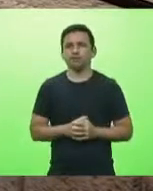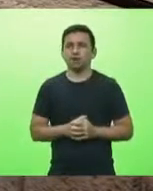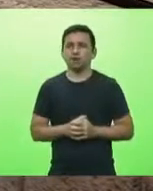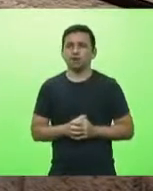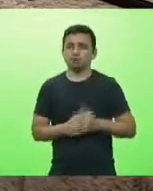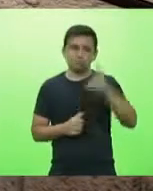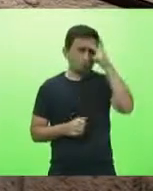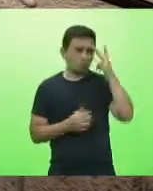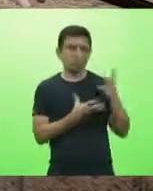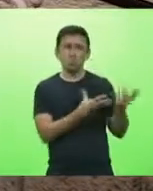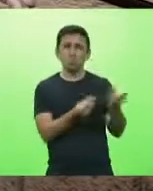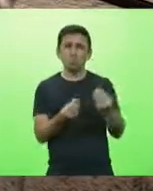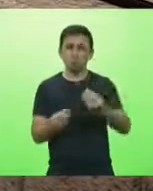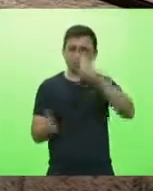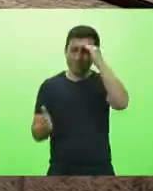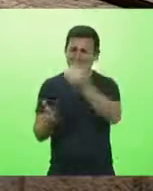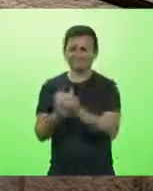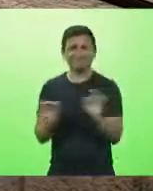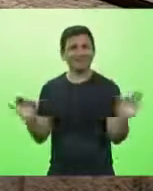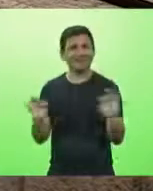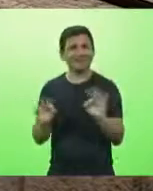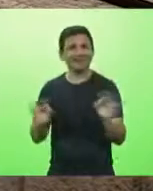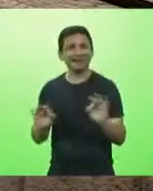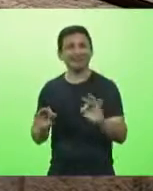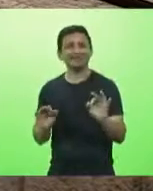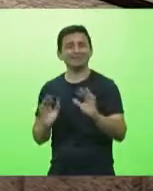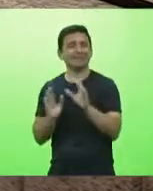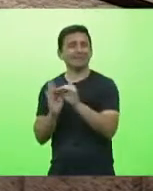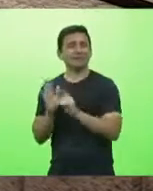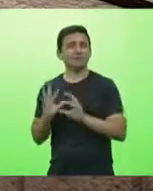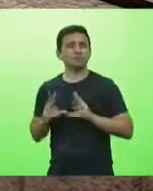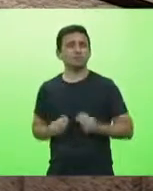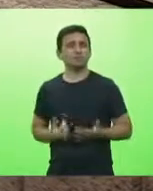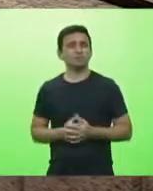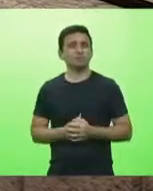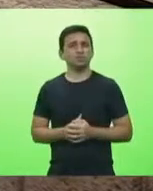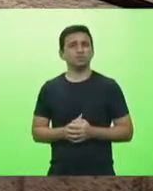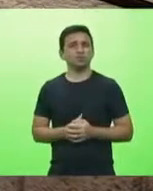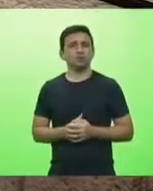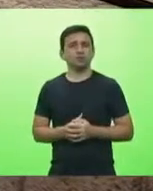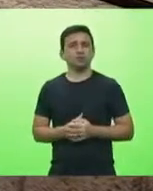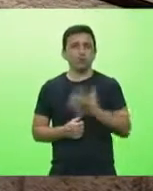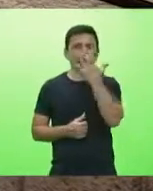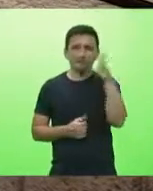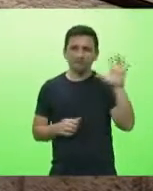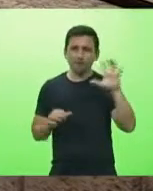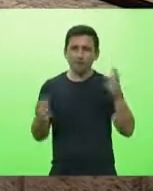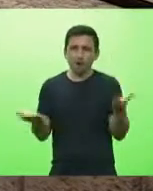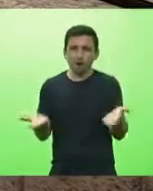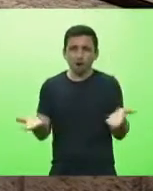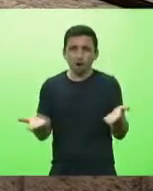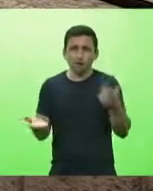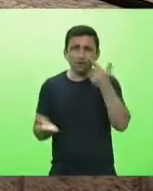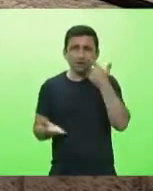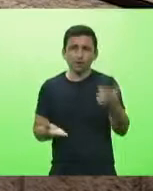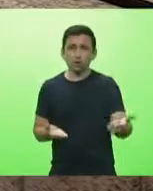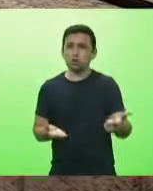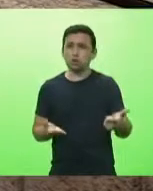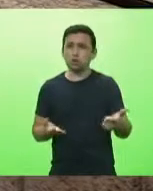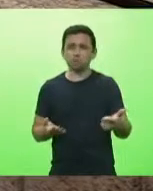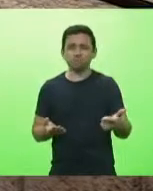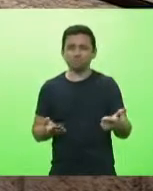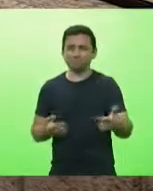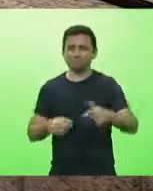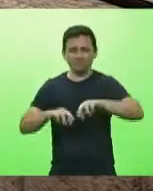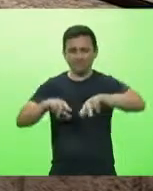decretos como aconteceu no carnaval no carnaval tantas festas clandestinas tantas situações aí que fugiram ao controle então